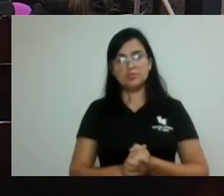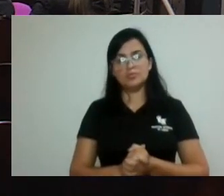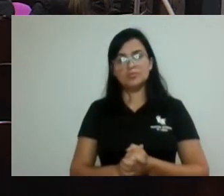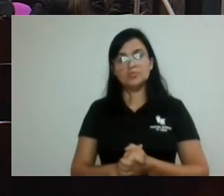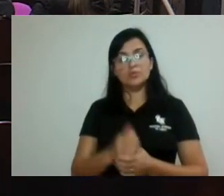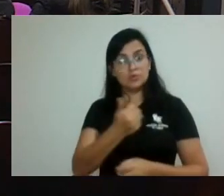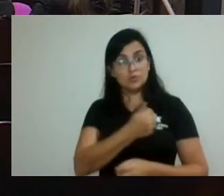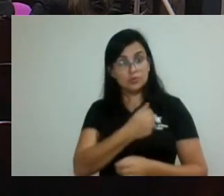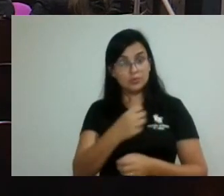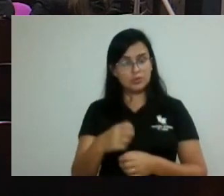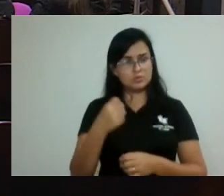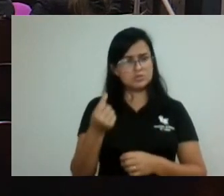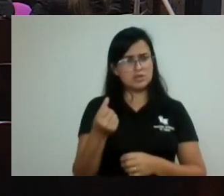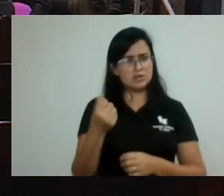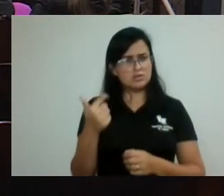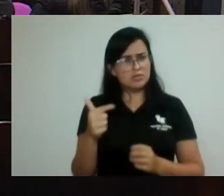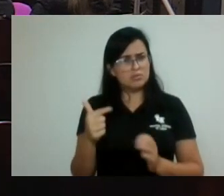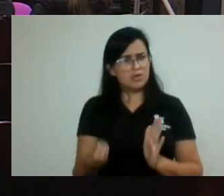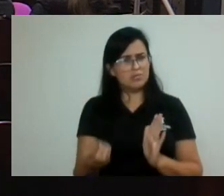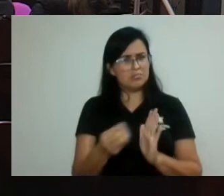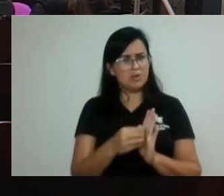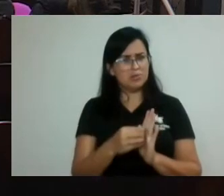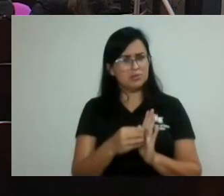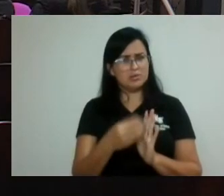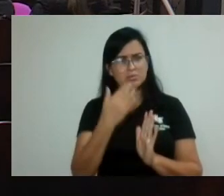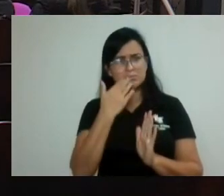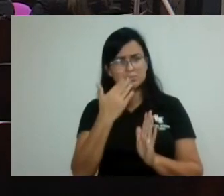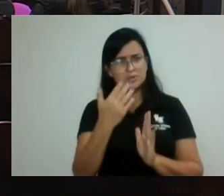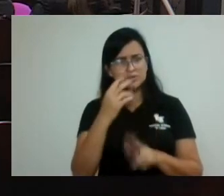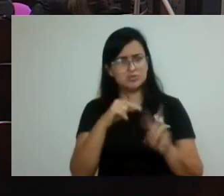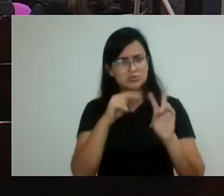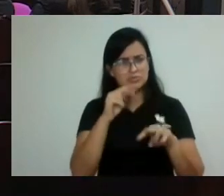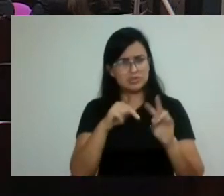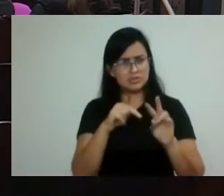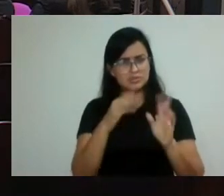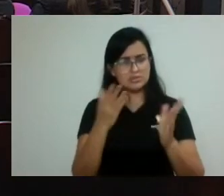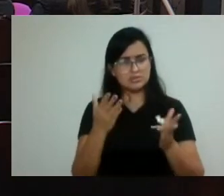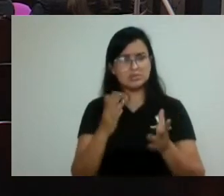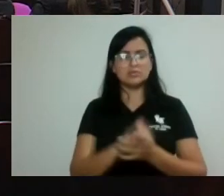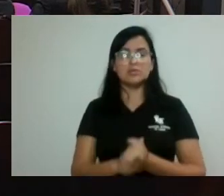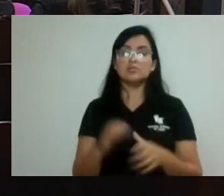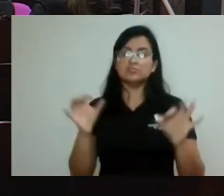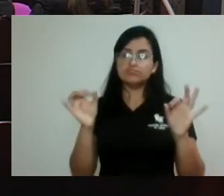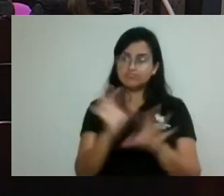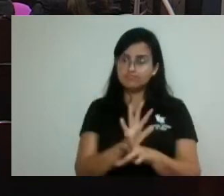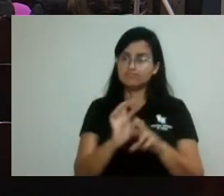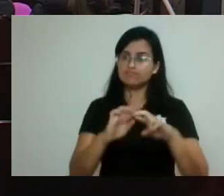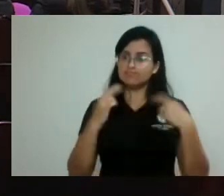na pauta, porque foi pedido vício. Foi. Então, estamos encerrando essa nossa reunião.